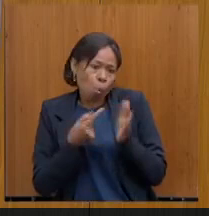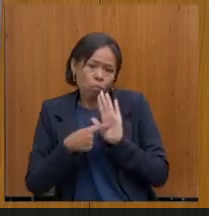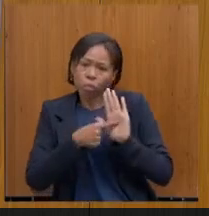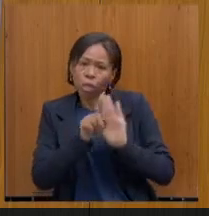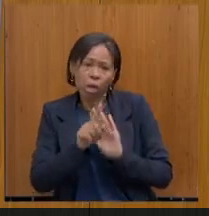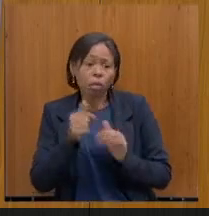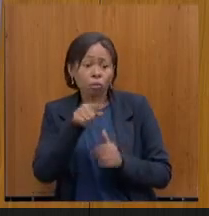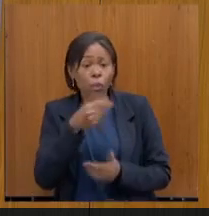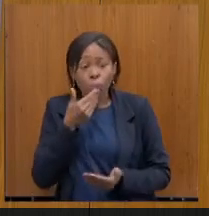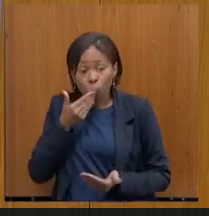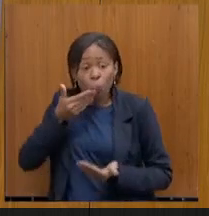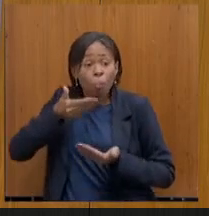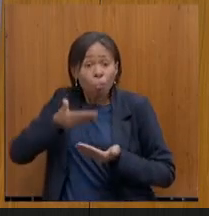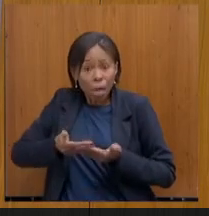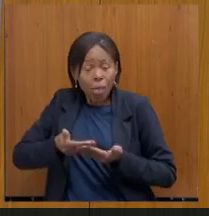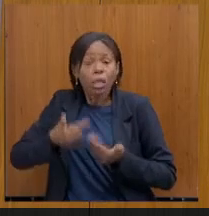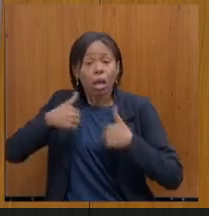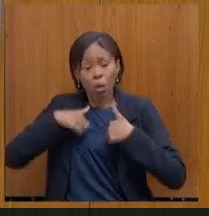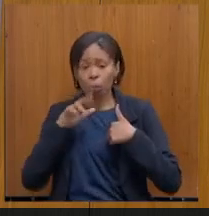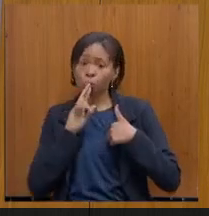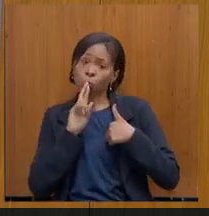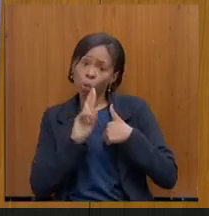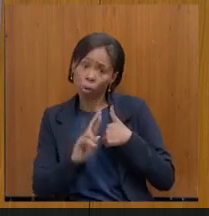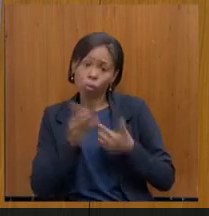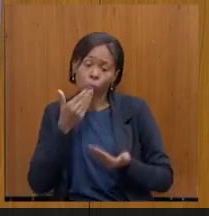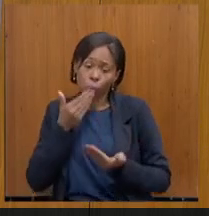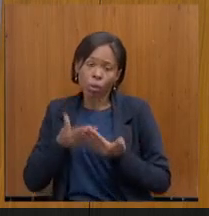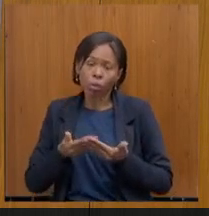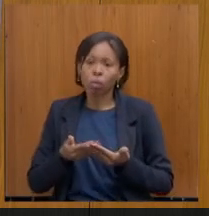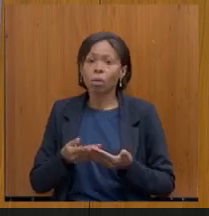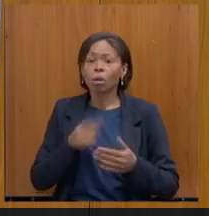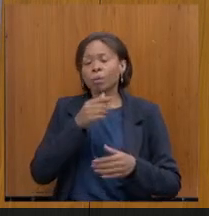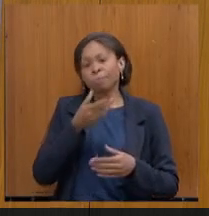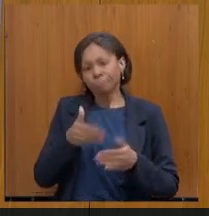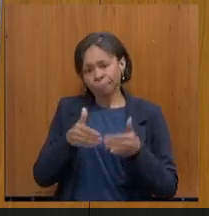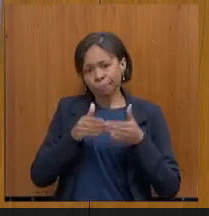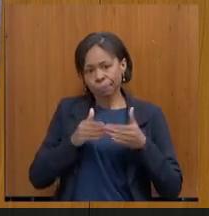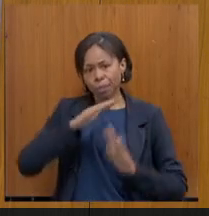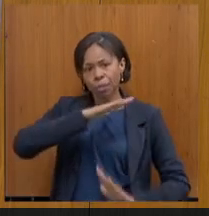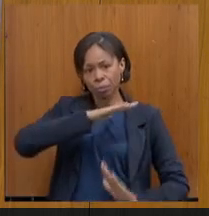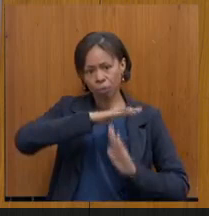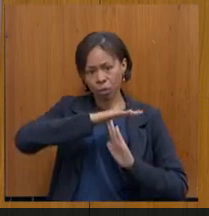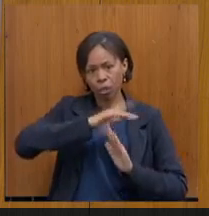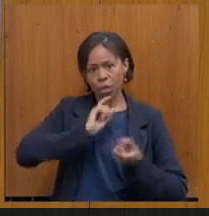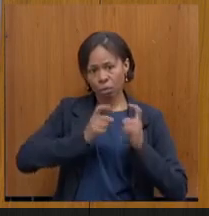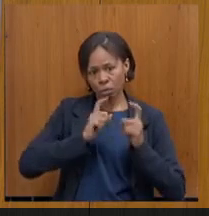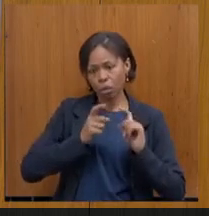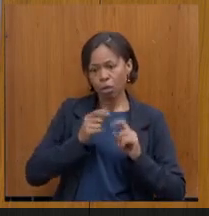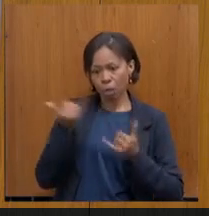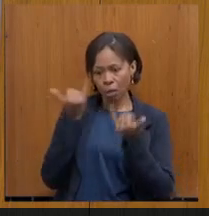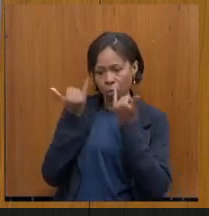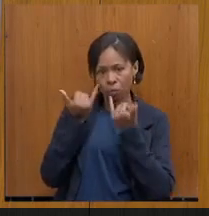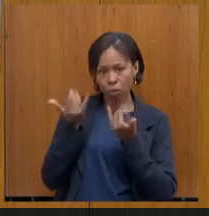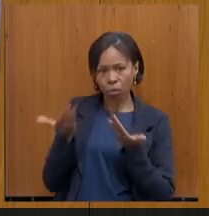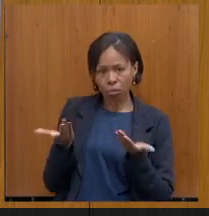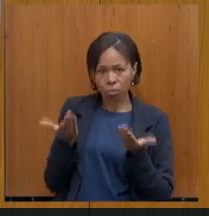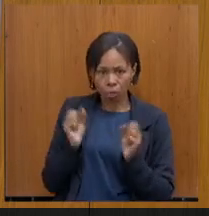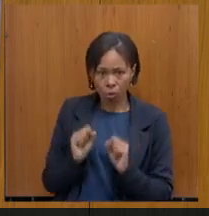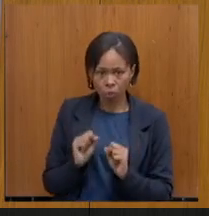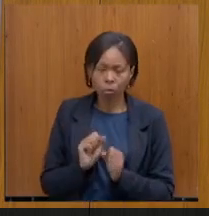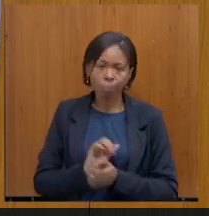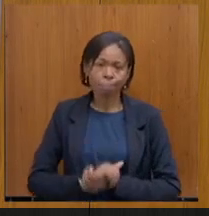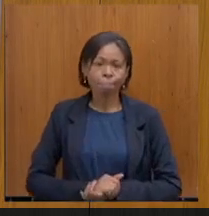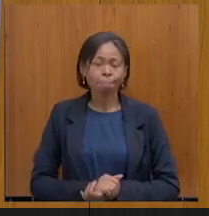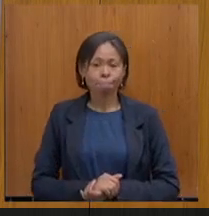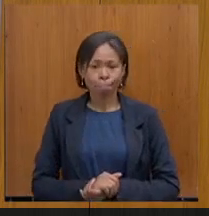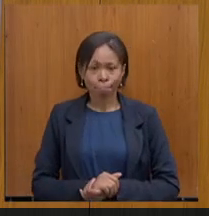faço esse requerimento. Eu faço, desculpe, eu respondo o requerimento. Era possível suspender para a gente aguardar essa informação, presidente? Eu solicitaria,